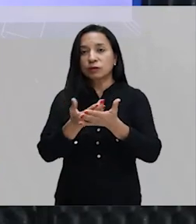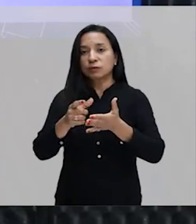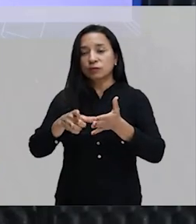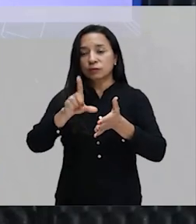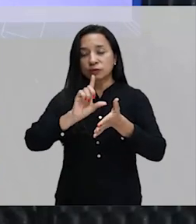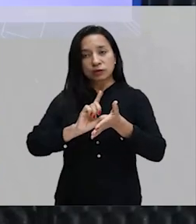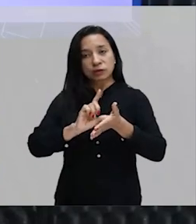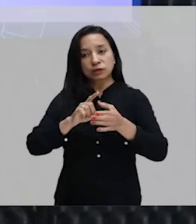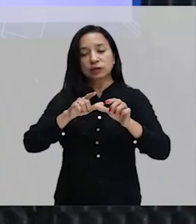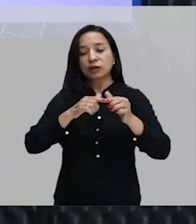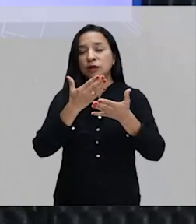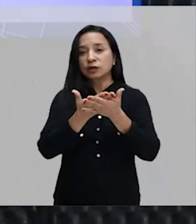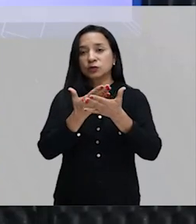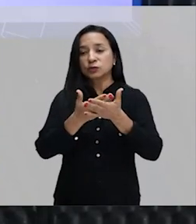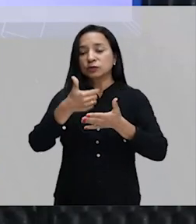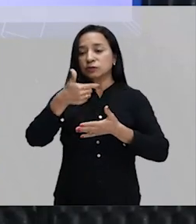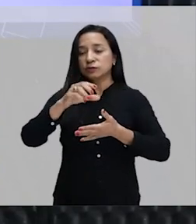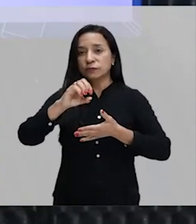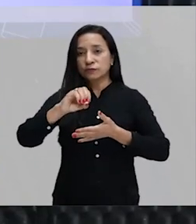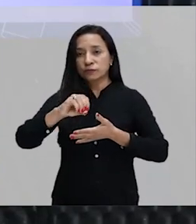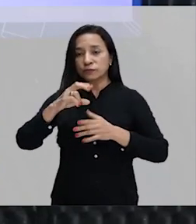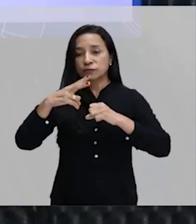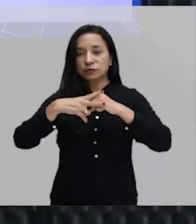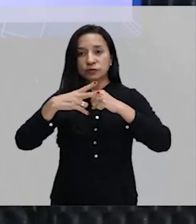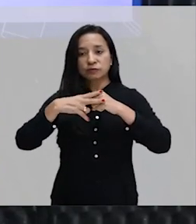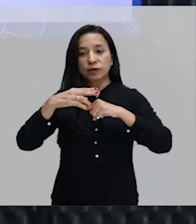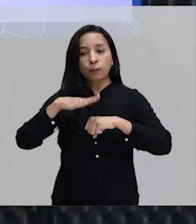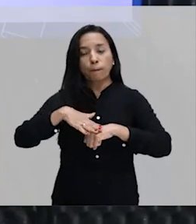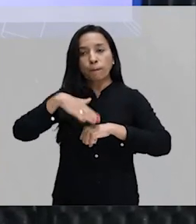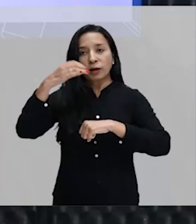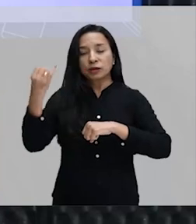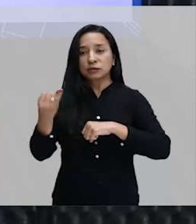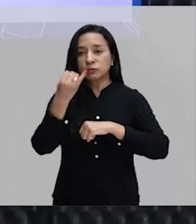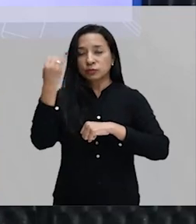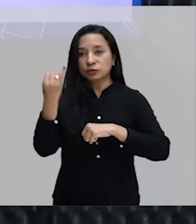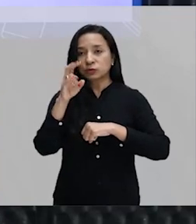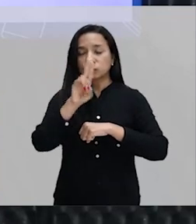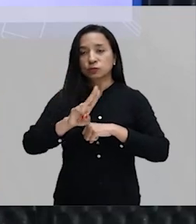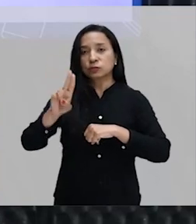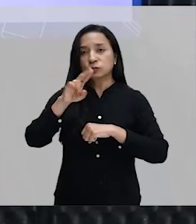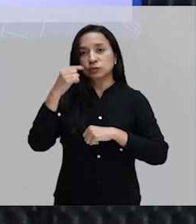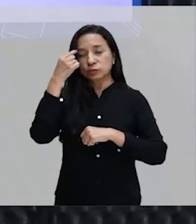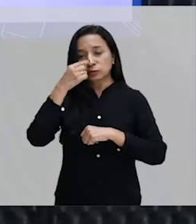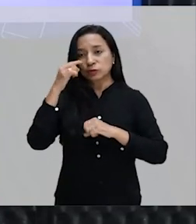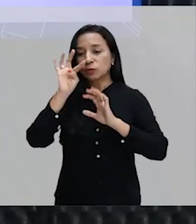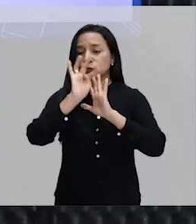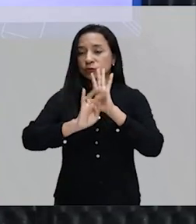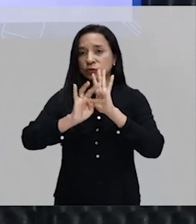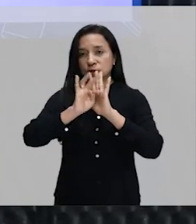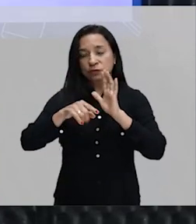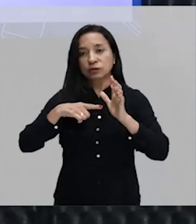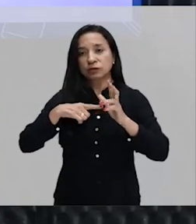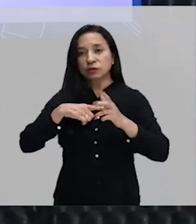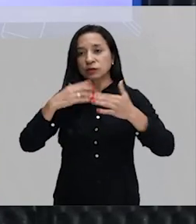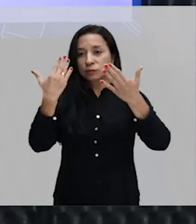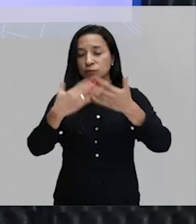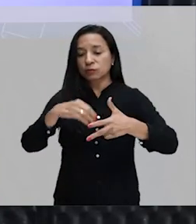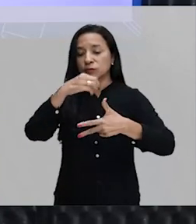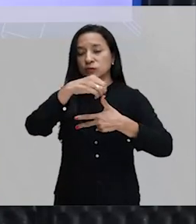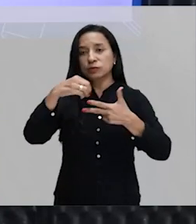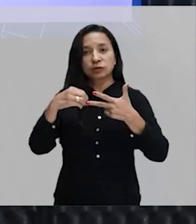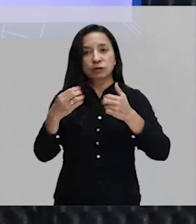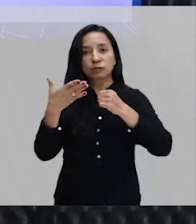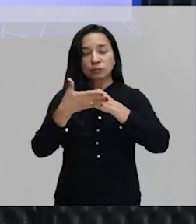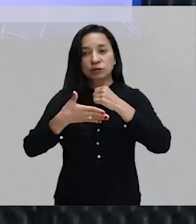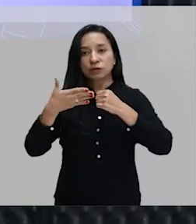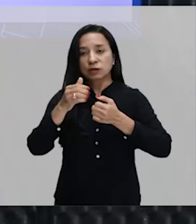comuns, tá? No uso da língua espanhola nos textos que a gente vê nas provas do Enem. Foi baseado